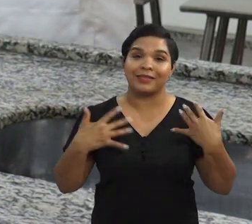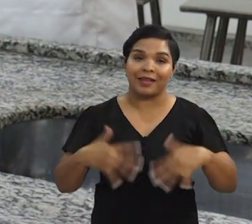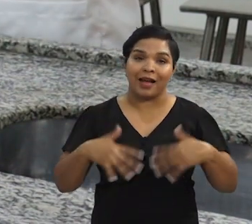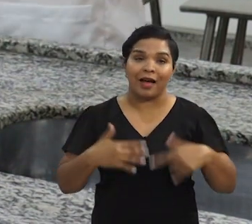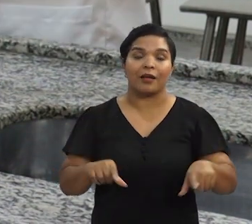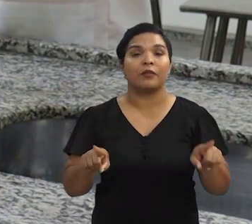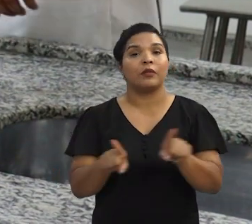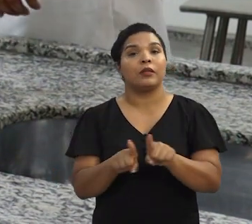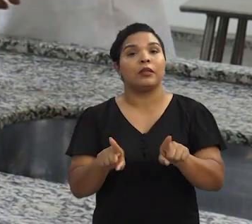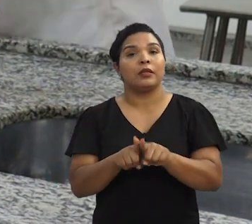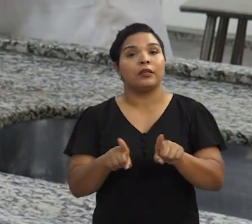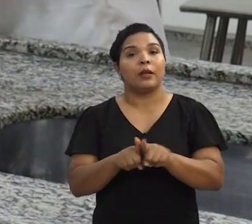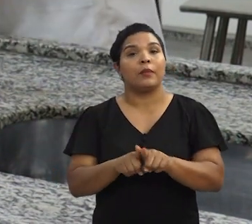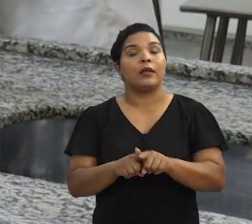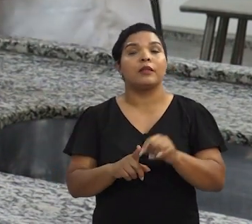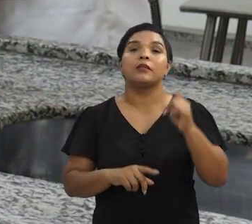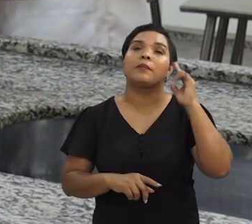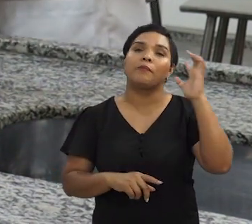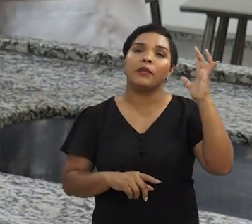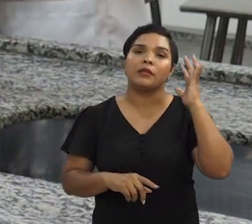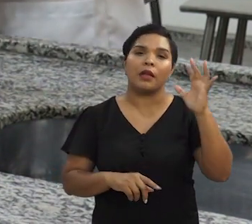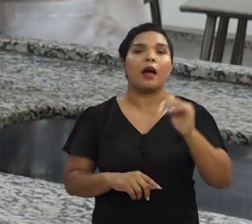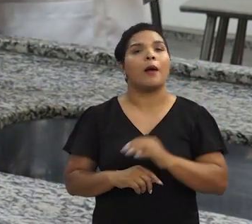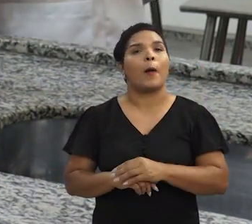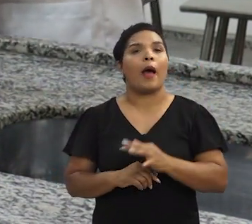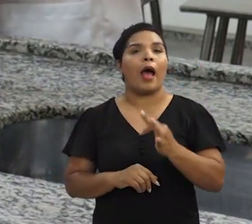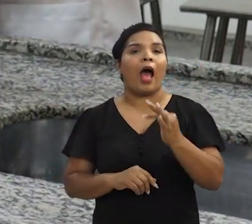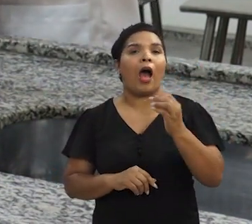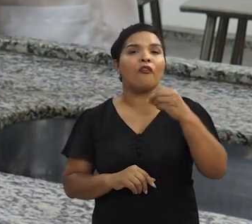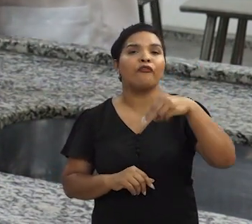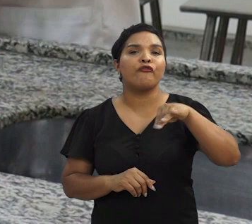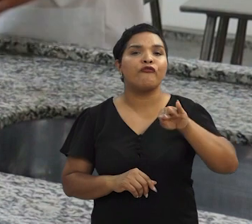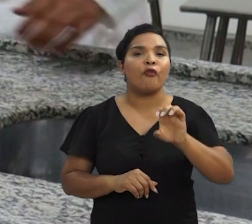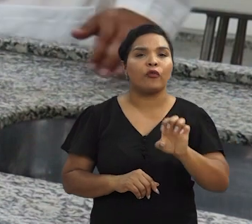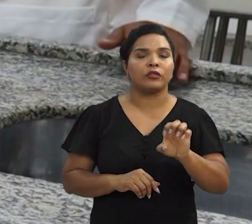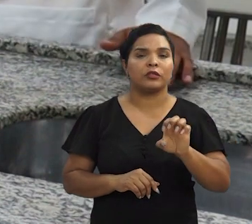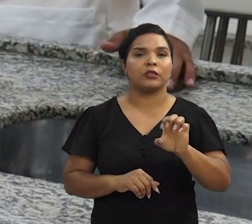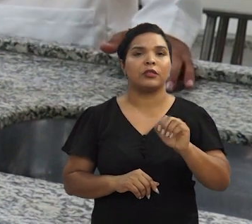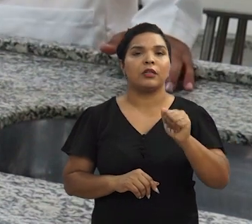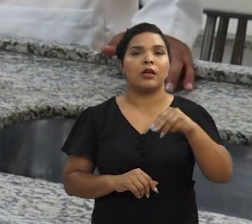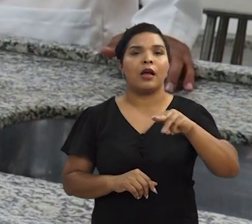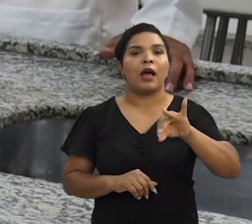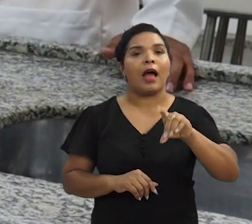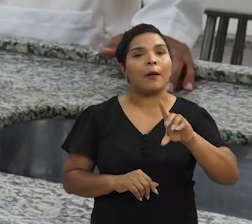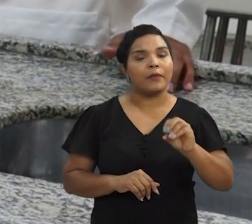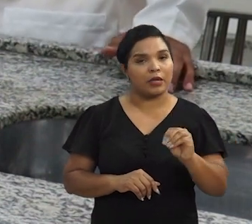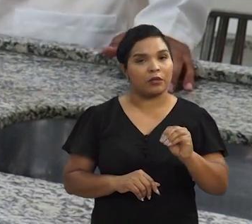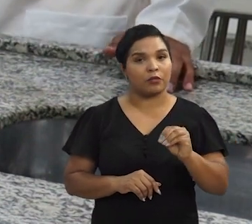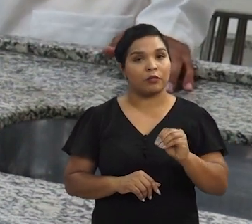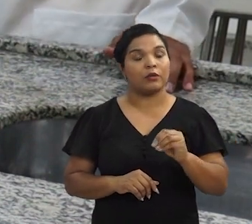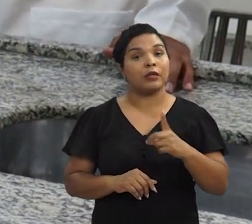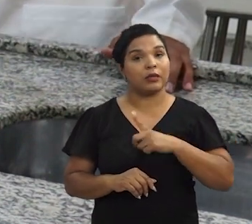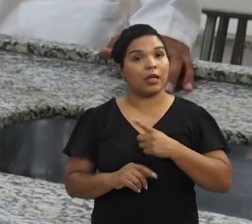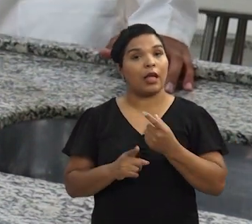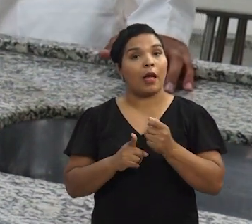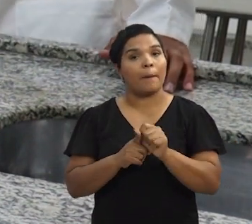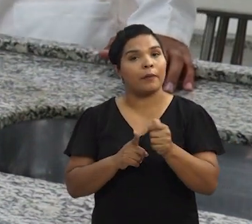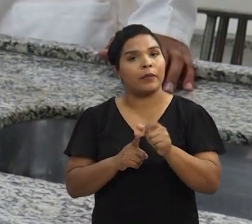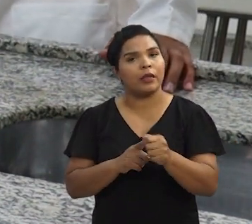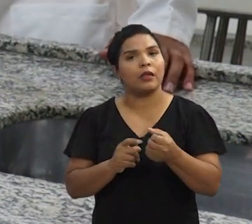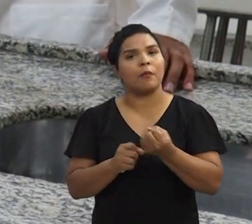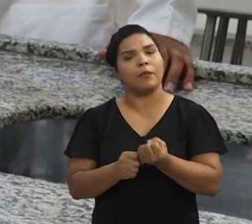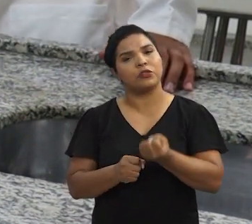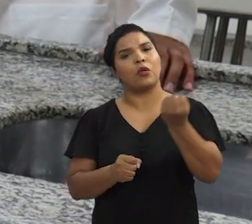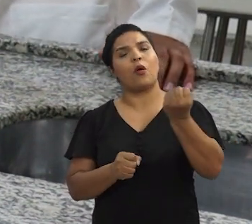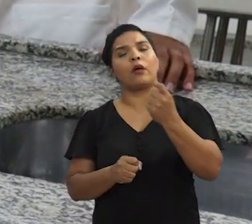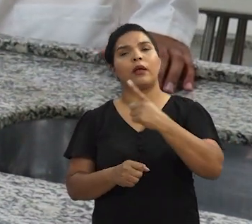caro. A questão de rendimento também. Se você pensar, por exemplo, uma fonte de amido convencional, riquíssimo em amido, como, por exemplo, milho,